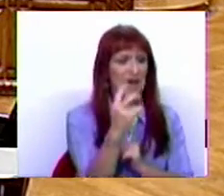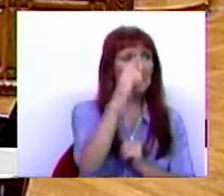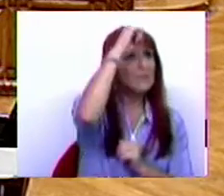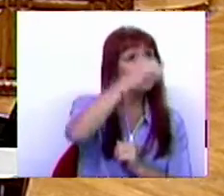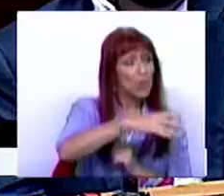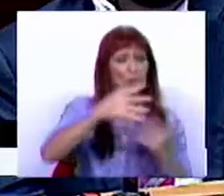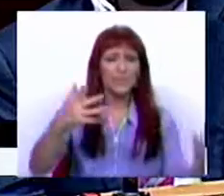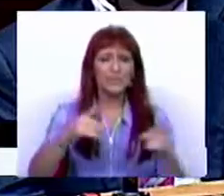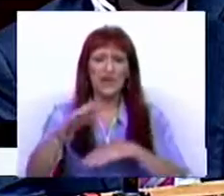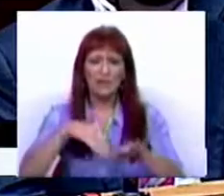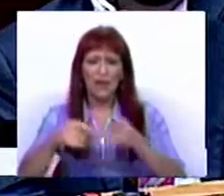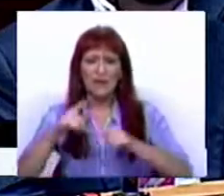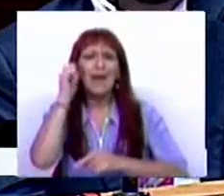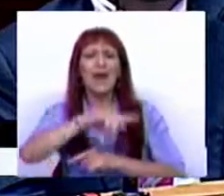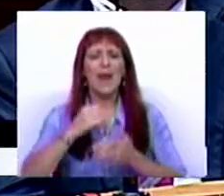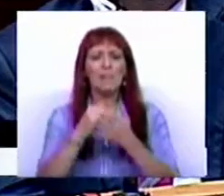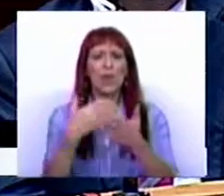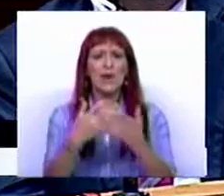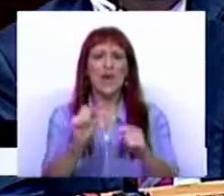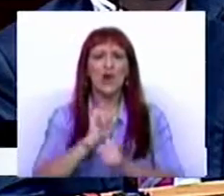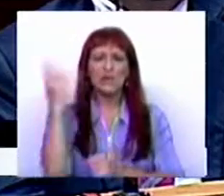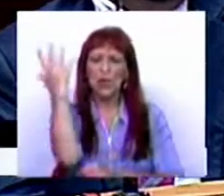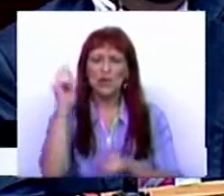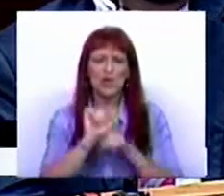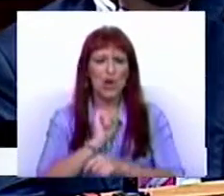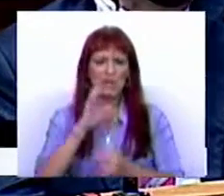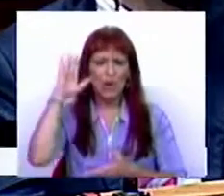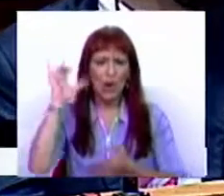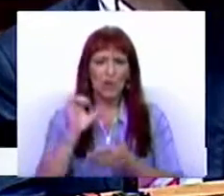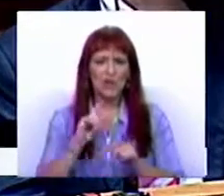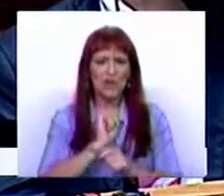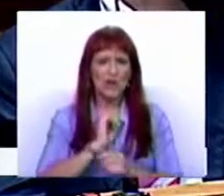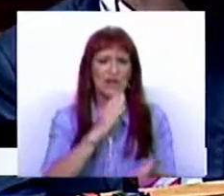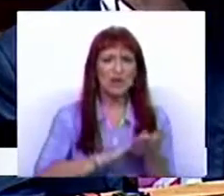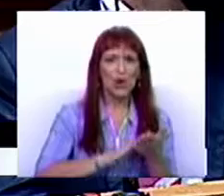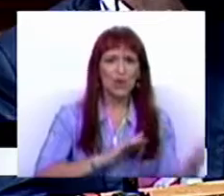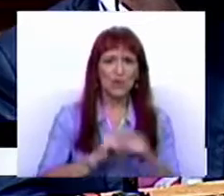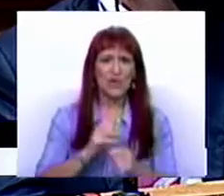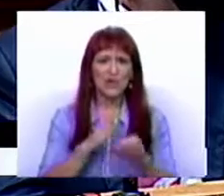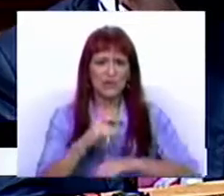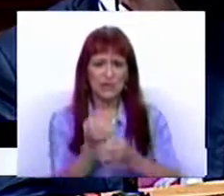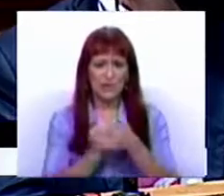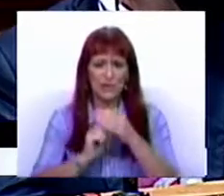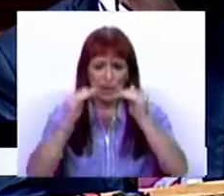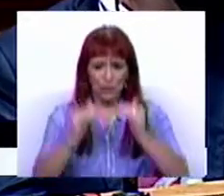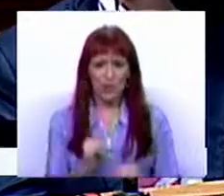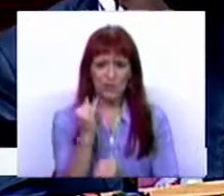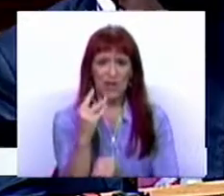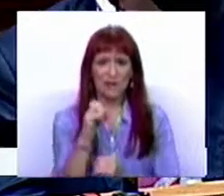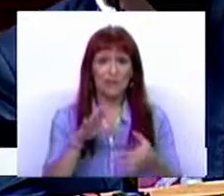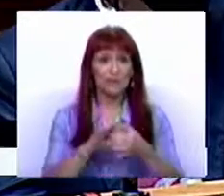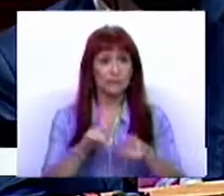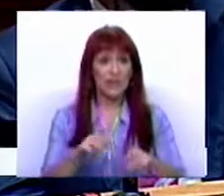eletricidade. E falo para quem apoia a nossa cultura, a nossa hotelaria, a nossa restauração, através da devolução do IVA no IVA.